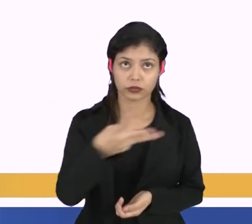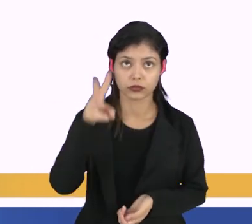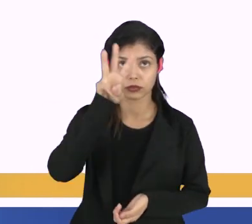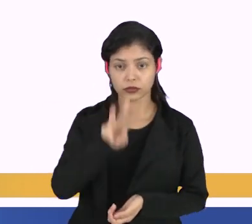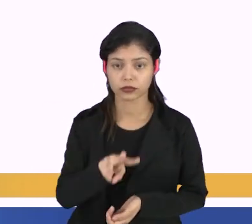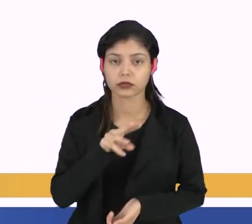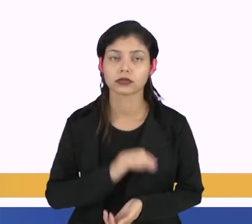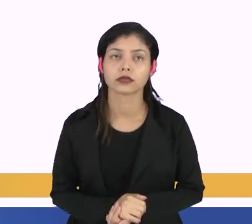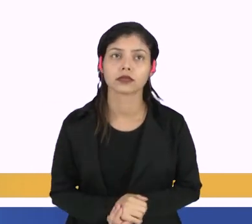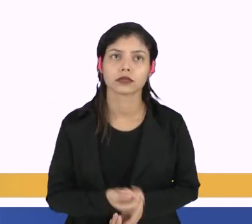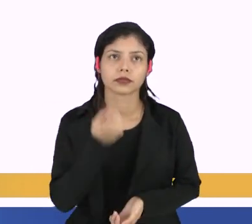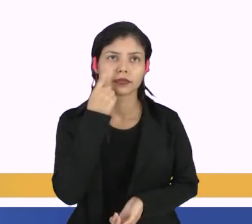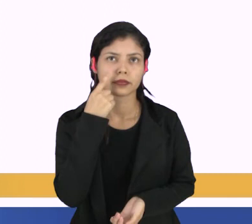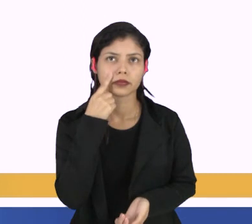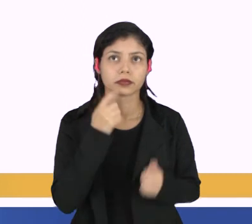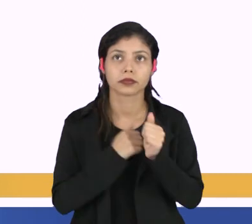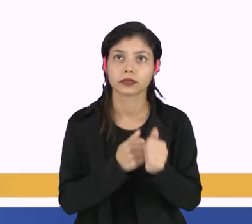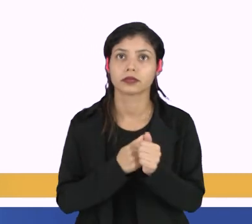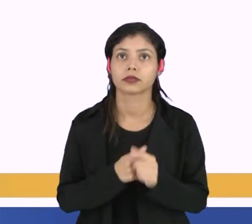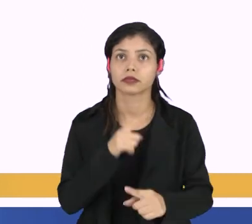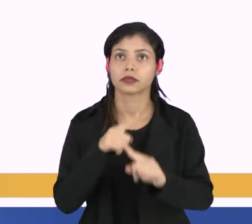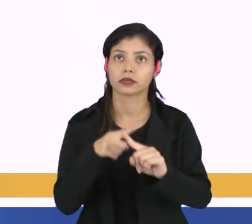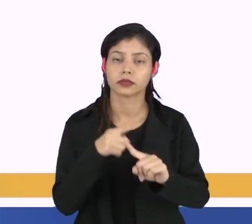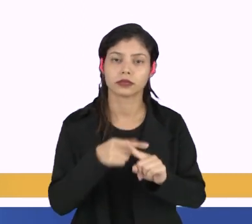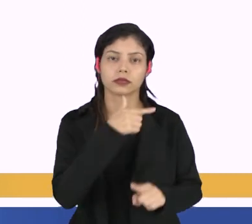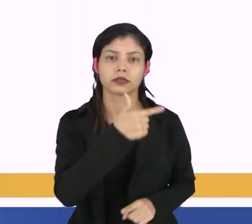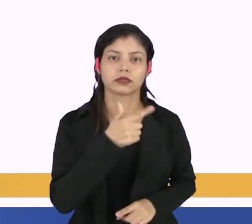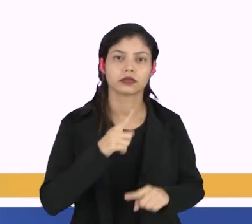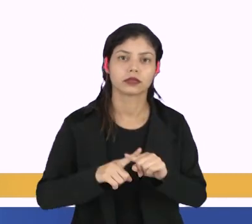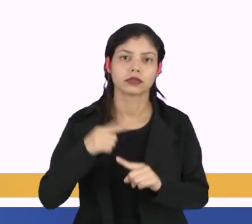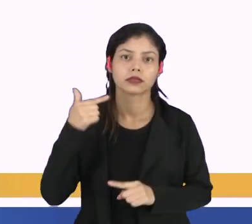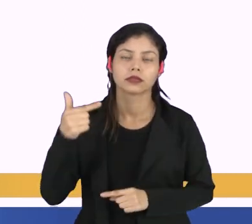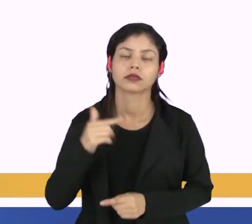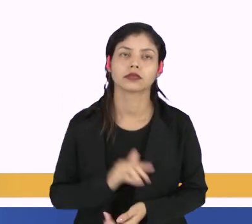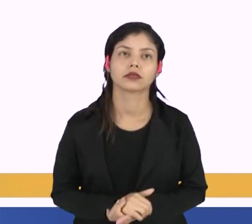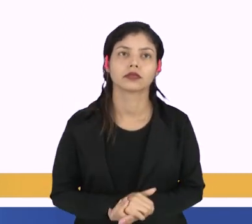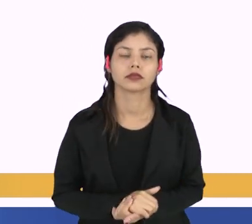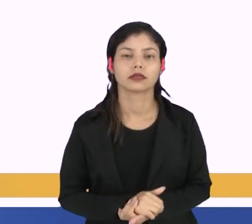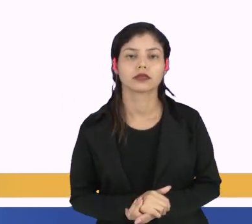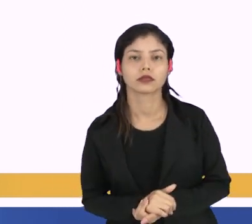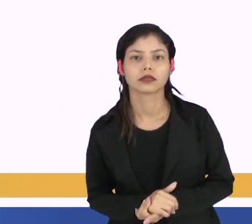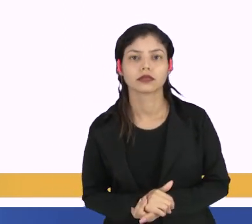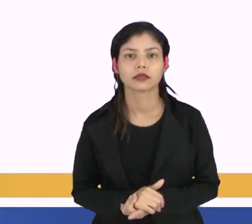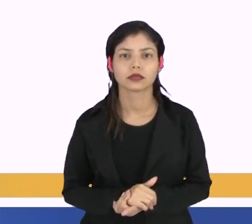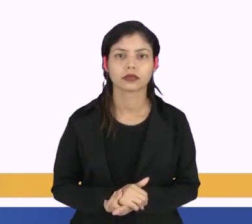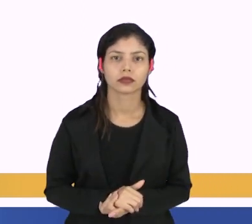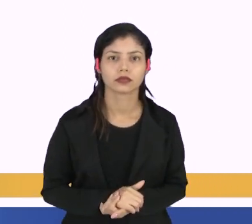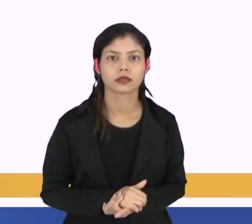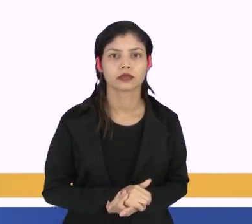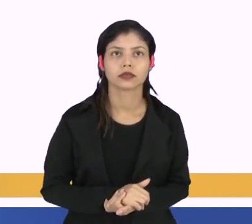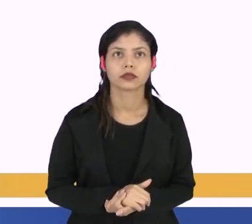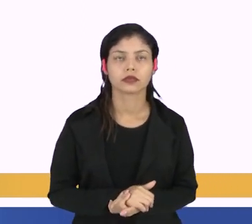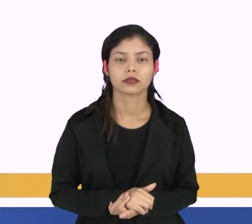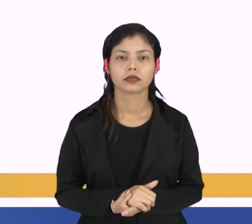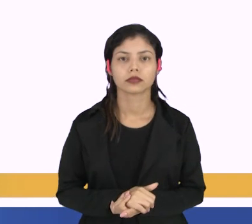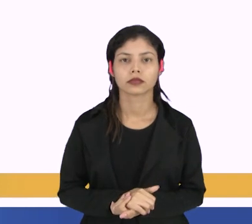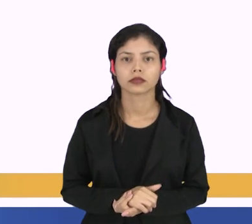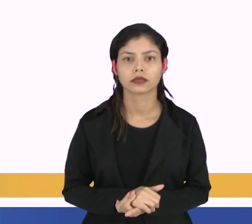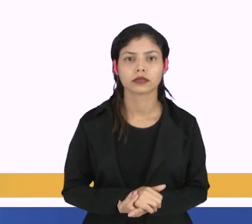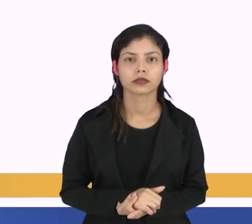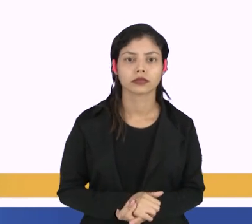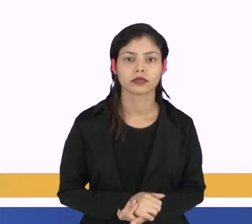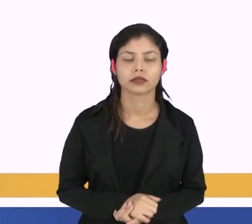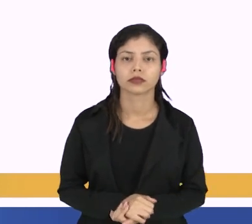A e B. Então seguindo o método de multiplicação da matriz, nós teremos resultado de ordem 2 por 2. Porque